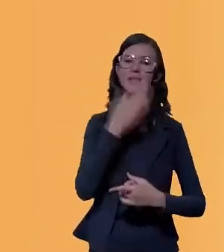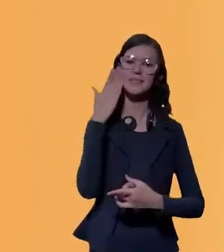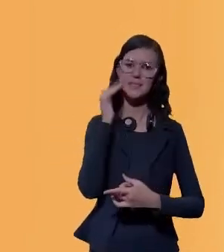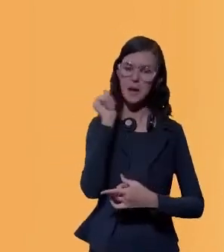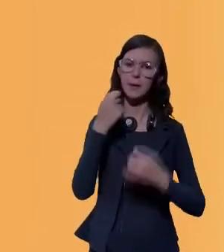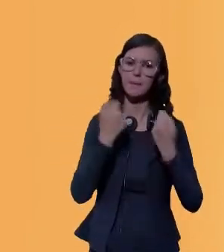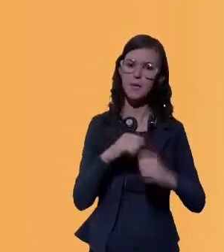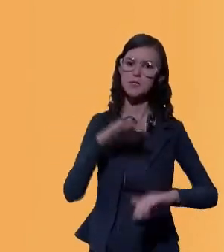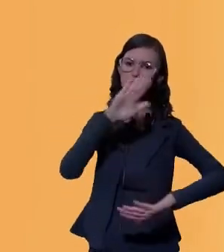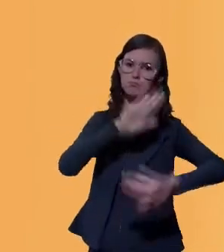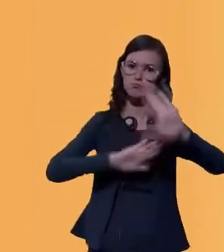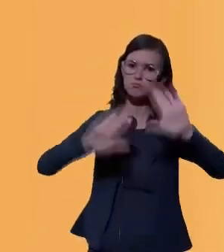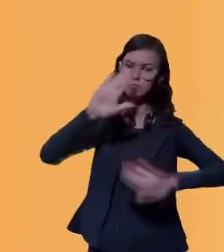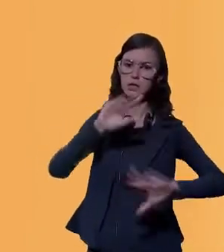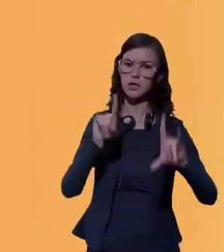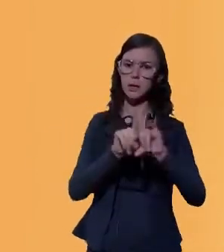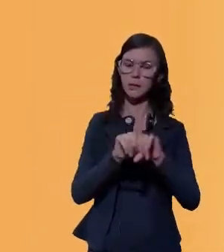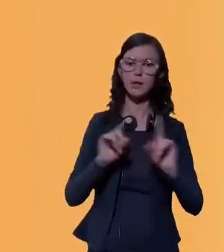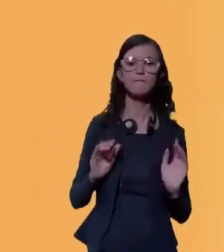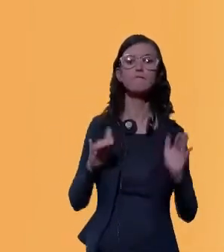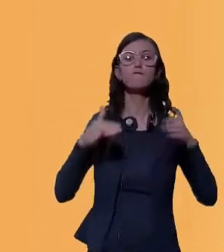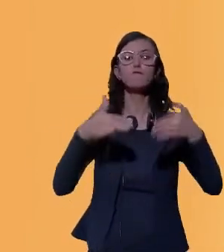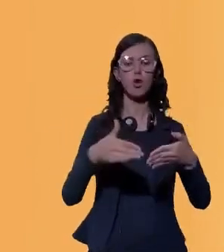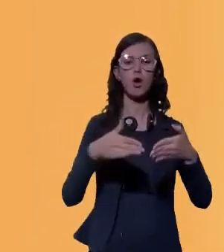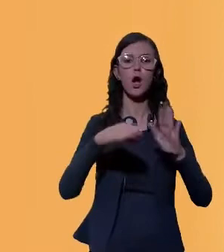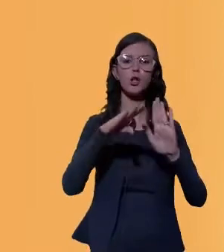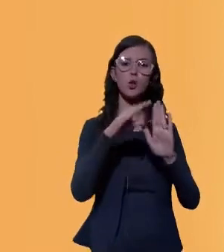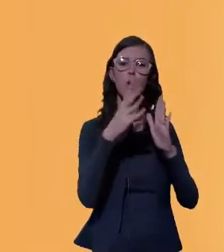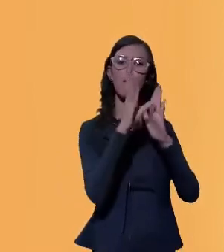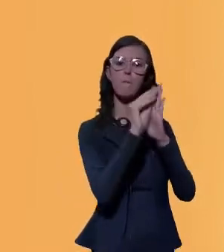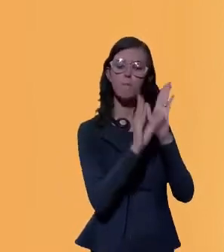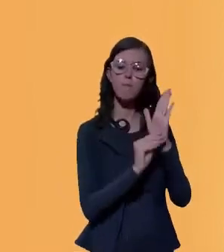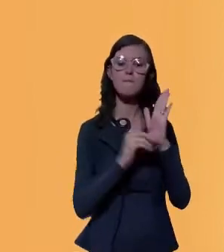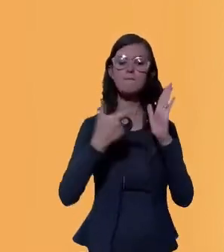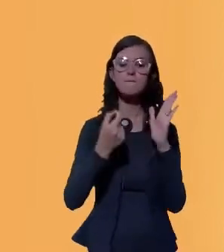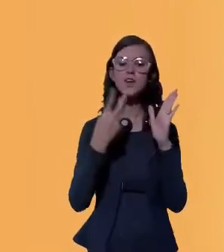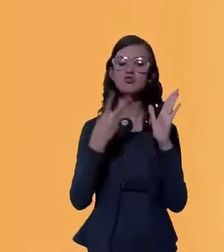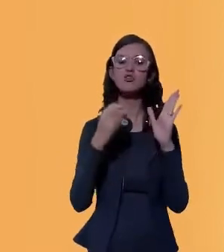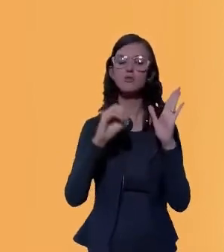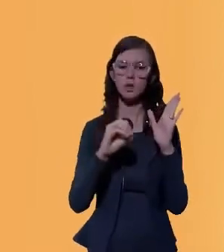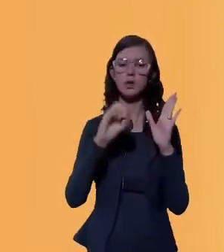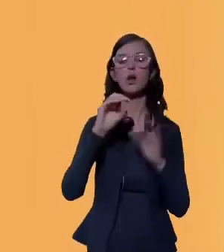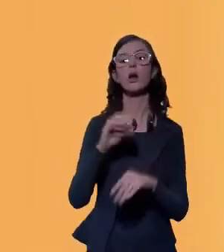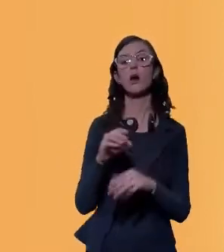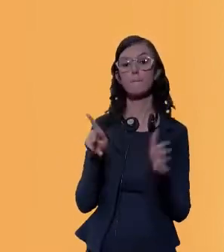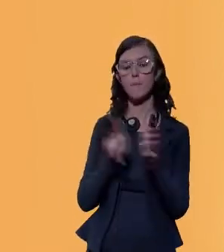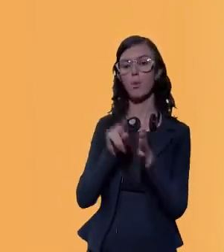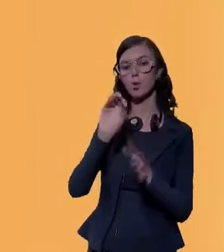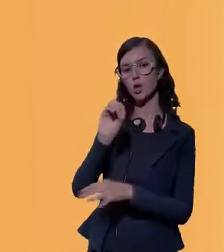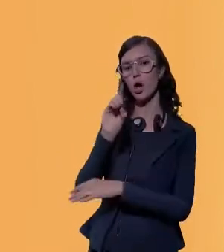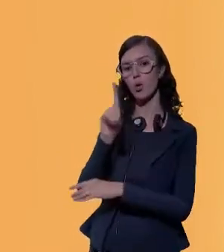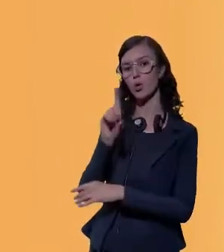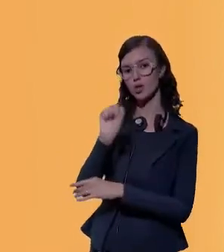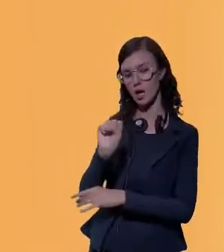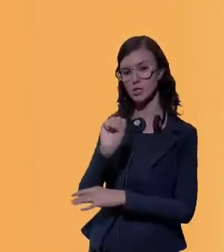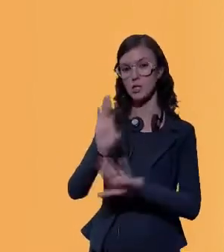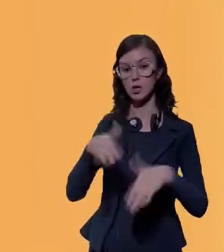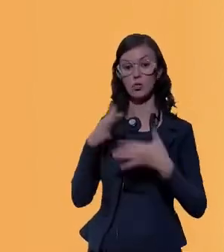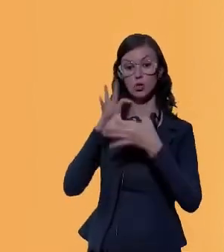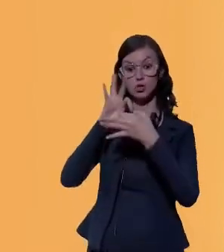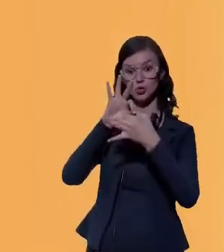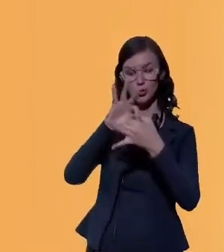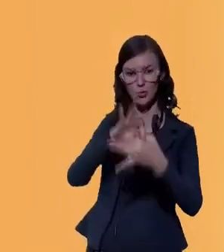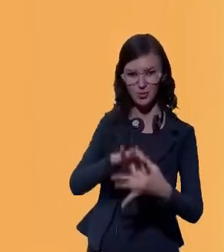objetiva e voltada para o plano 2030 dos ODS. Então, é com esse contexto que essas